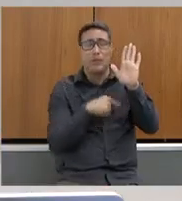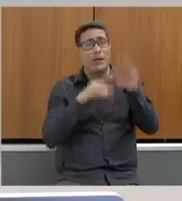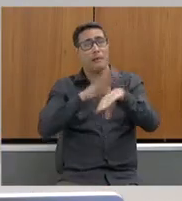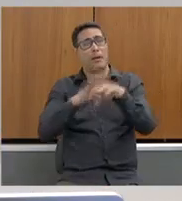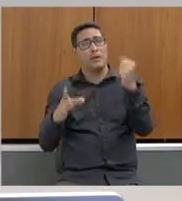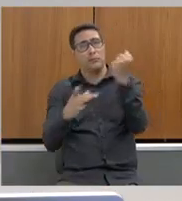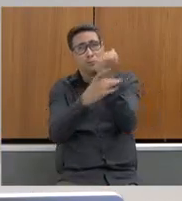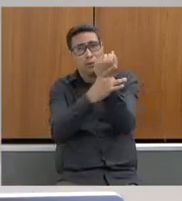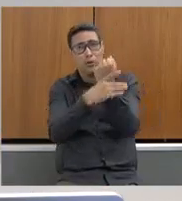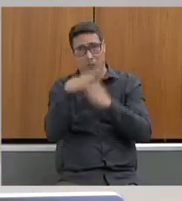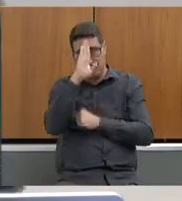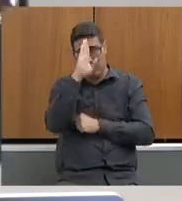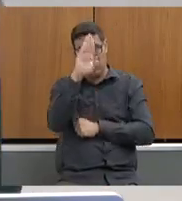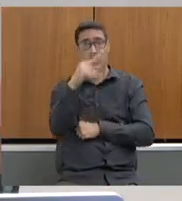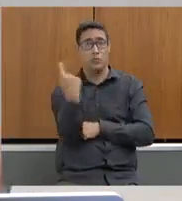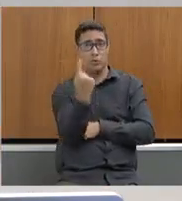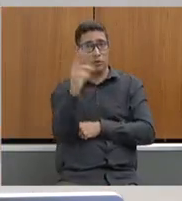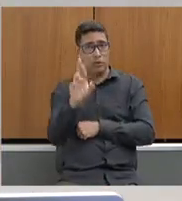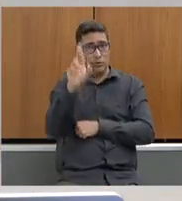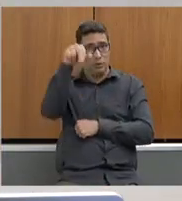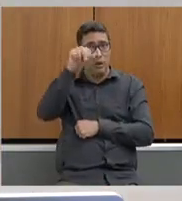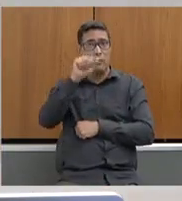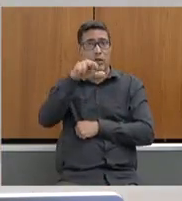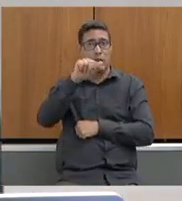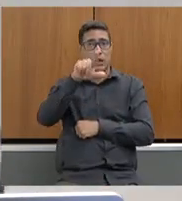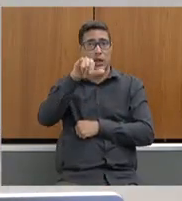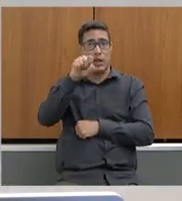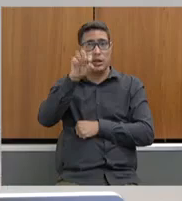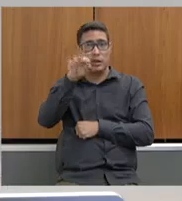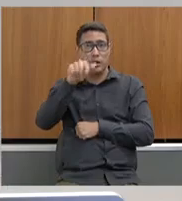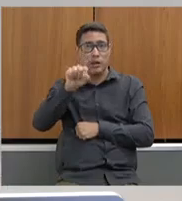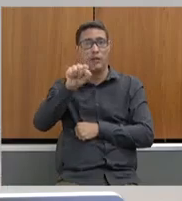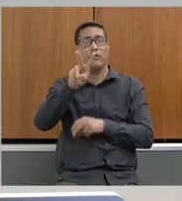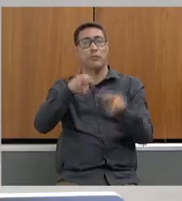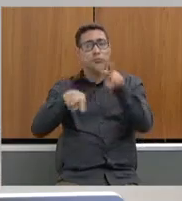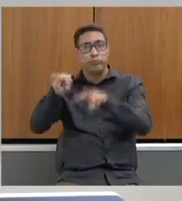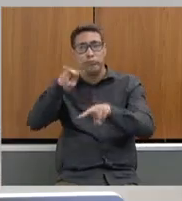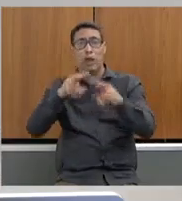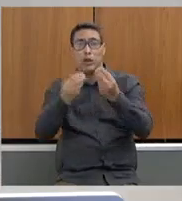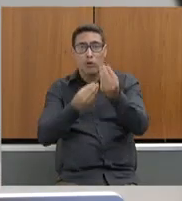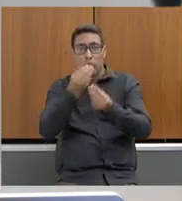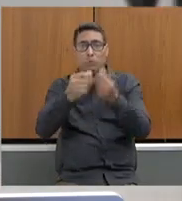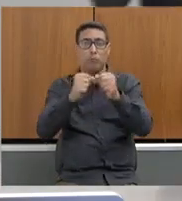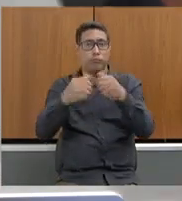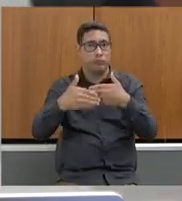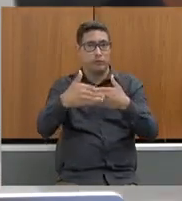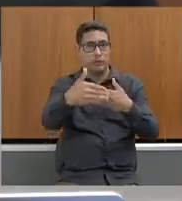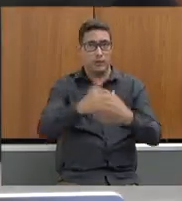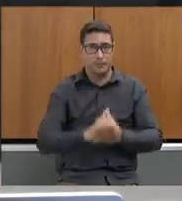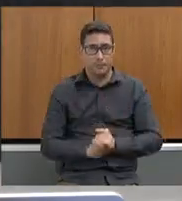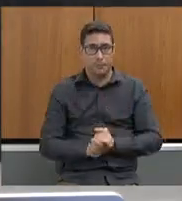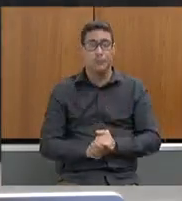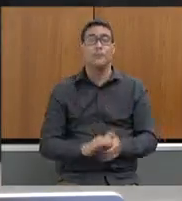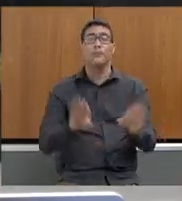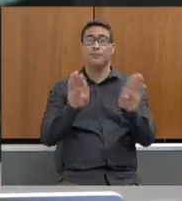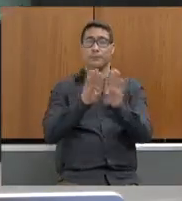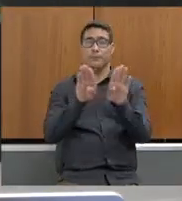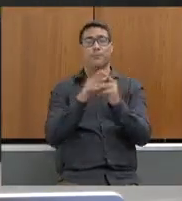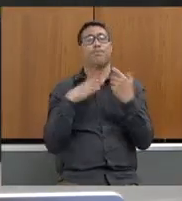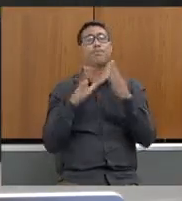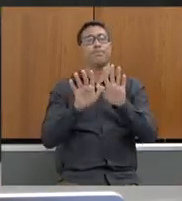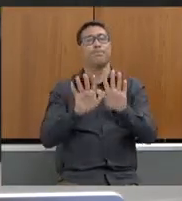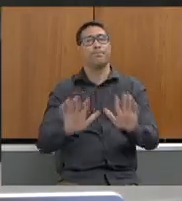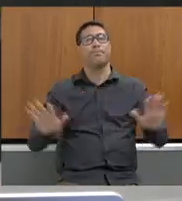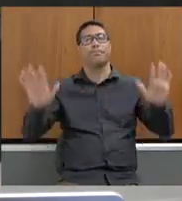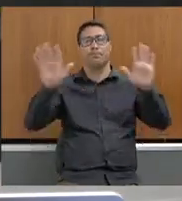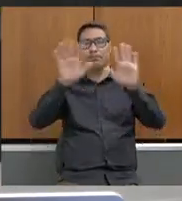especialmente para os nossos analistas, em relação ao que deve ser analisado e como deve. E, obviamente, deputada, esse cenário que eu